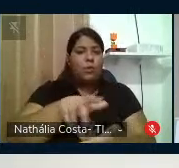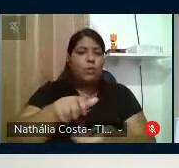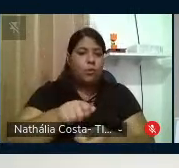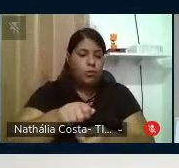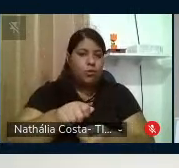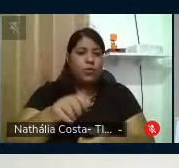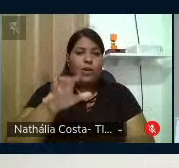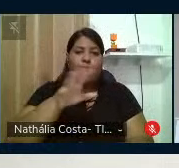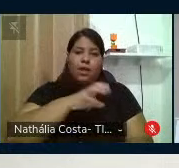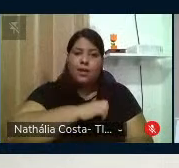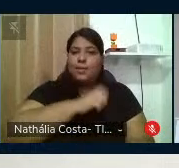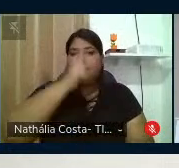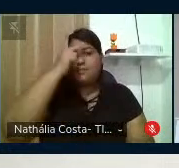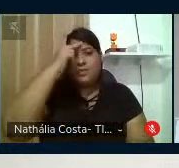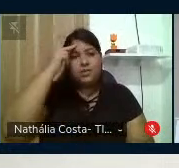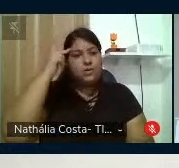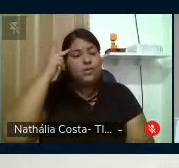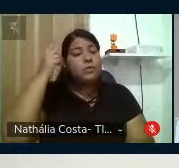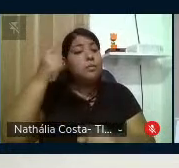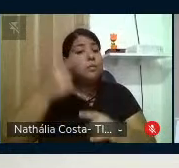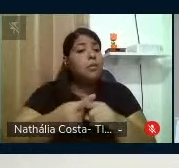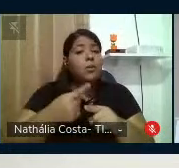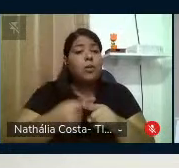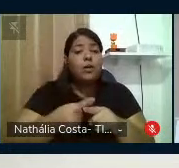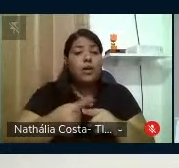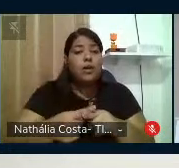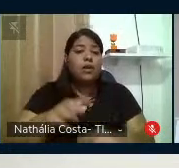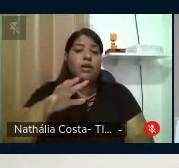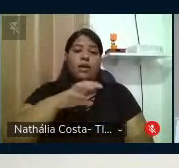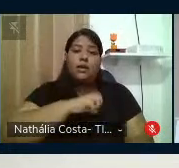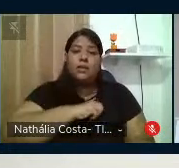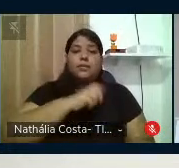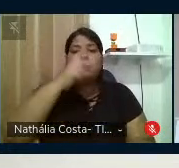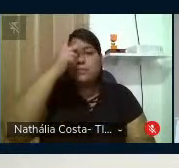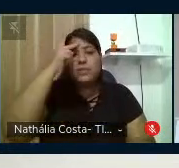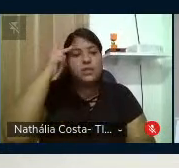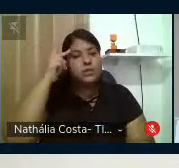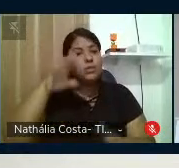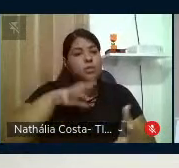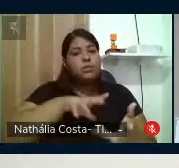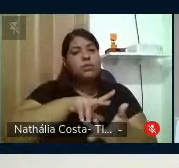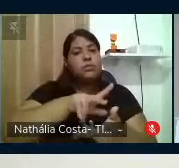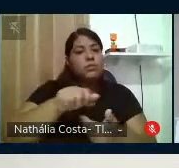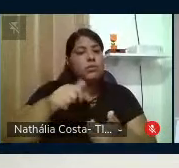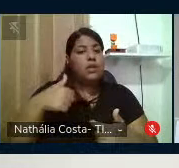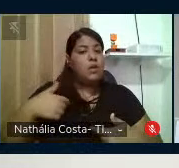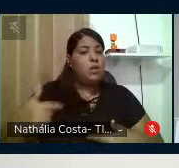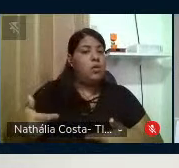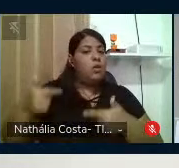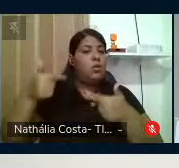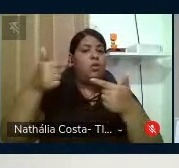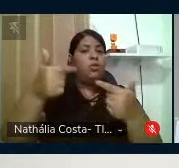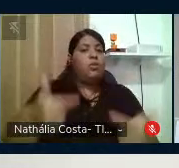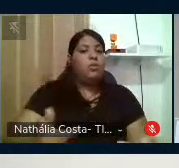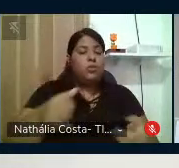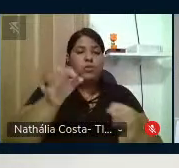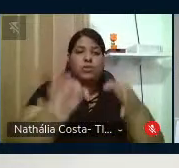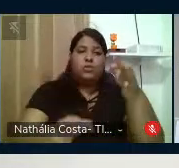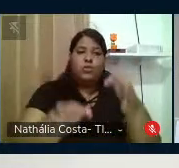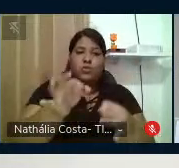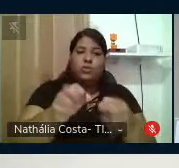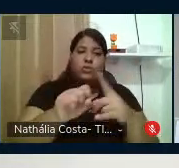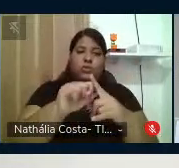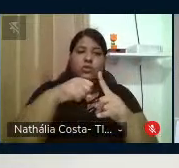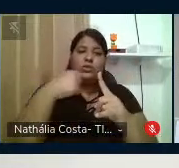mundo e amo as gentes. E porque amo o mundo e as pessoas, é que luto para que